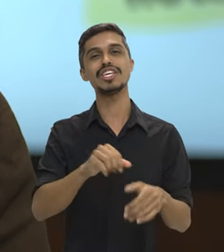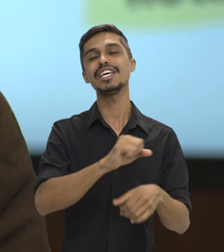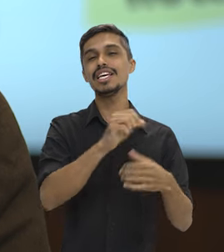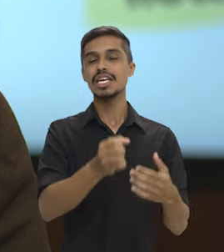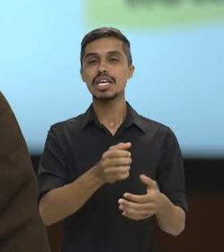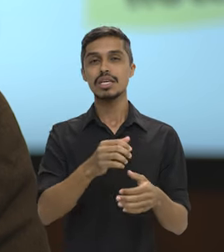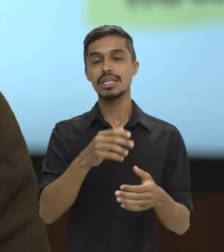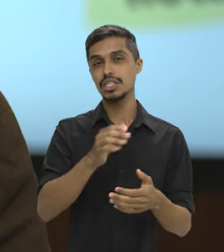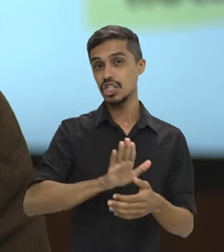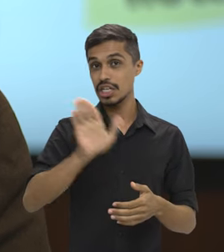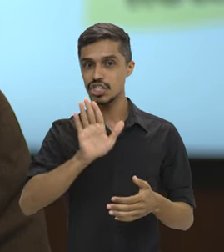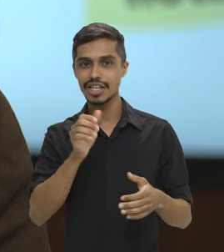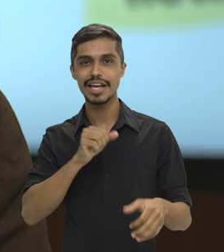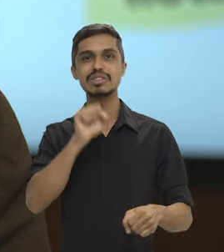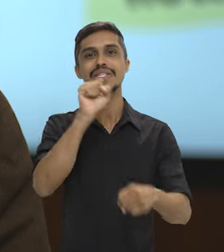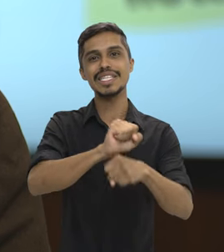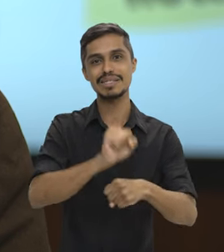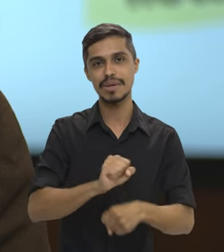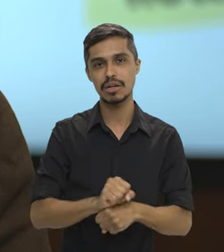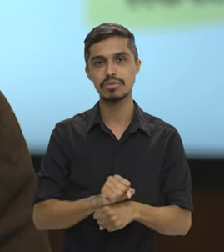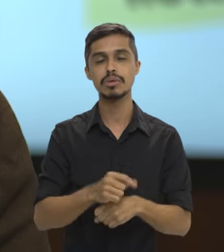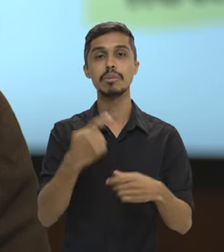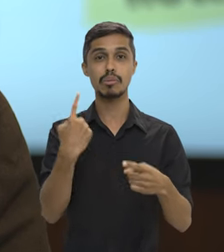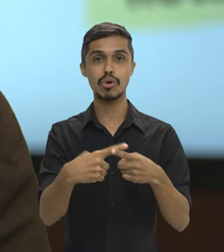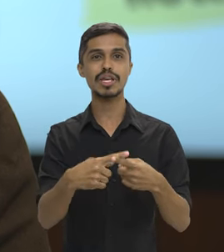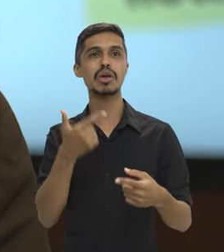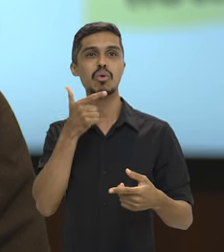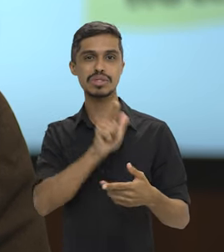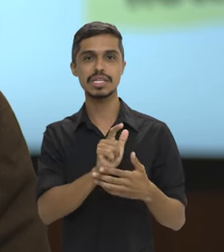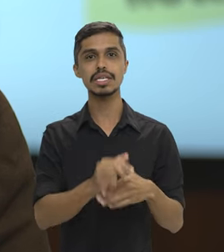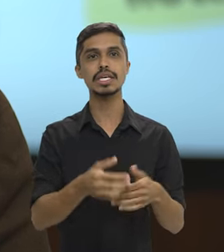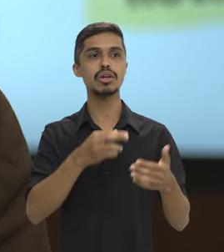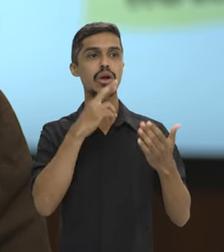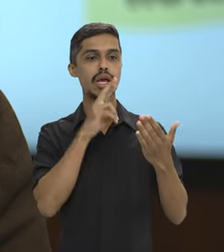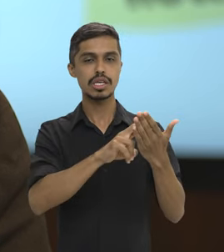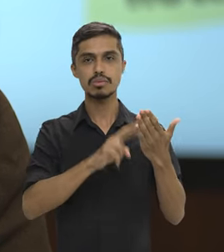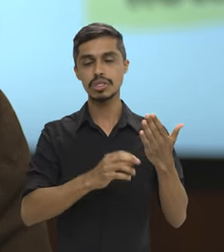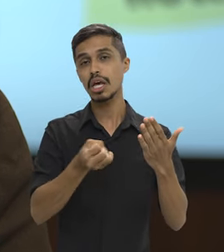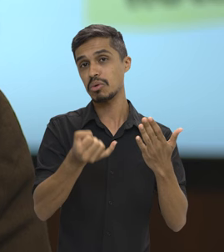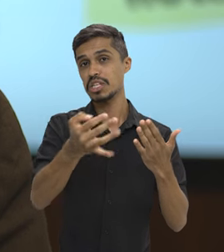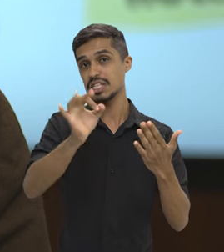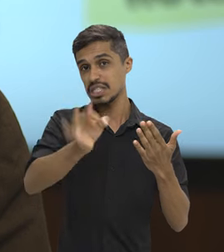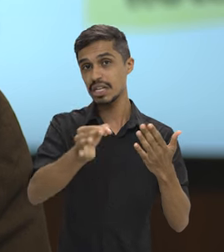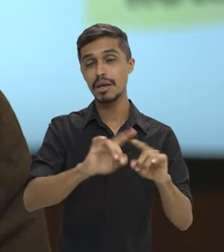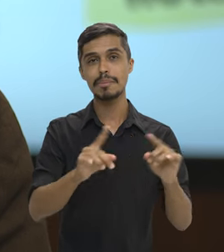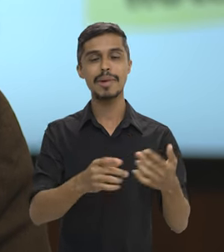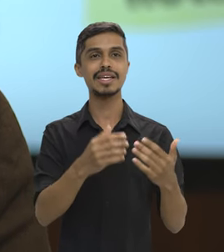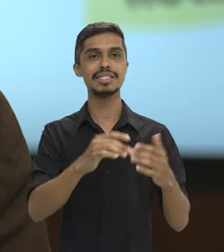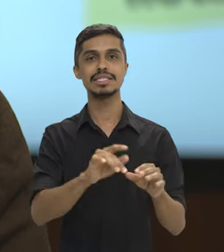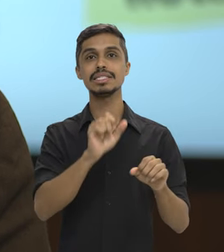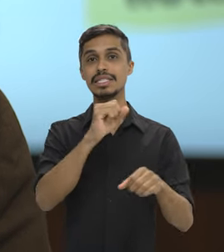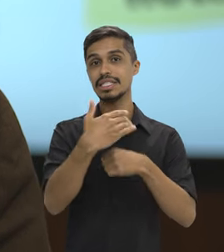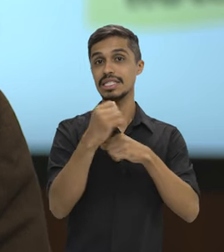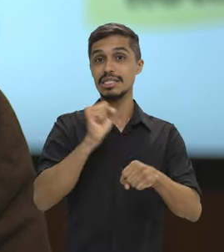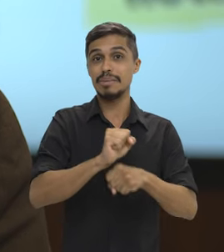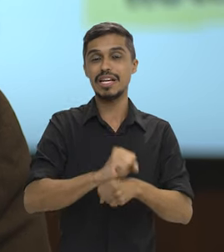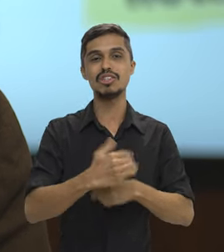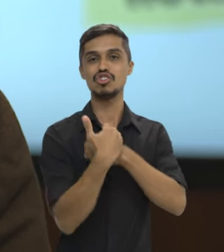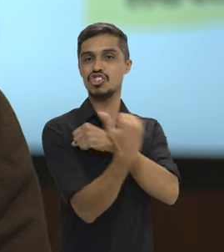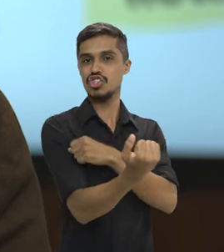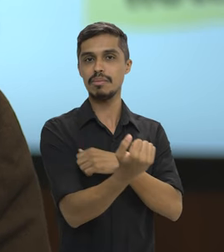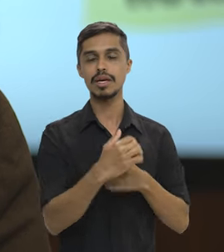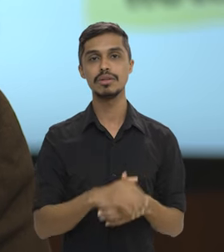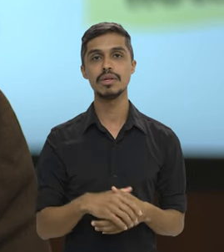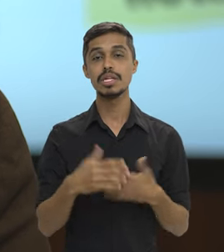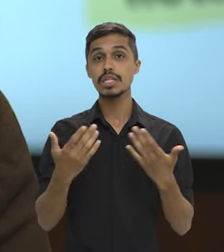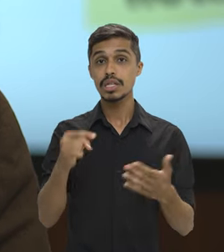de candidatos aprovados, tá? Que atenderam os critérios mínimos de aprovação. E aí, uma inovação desse edital é que,